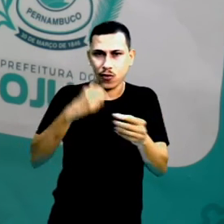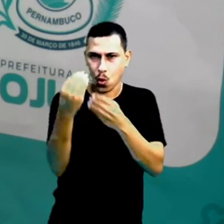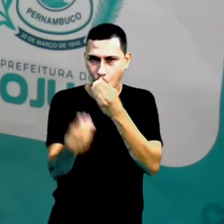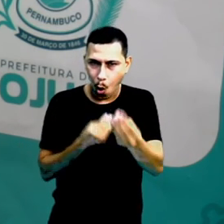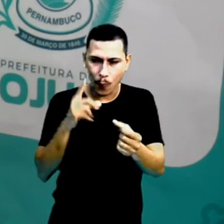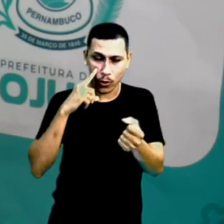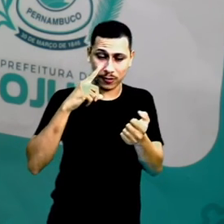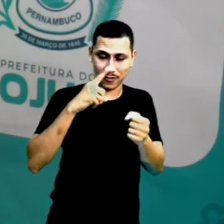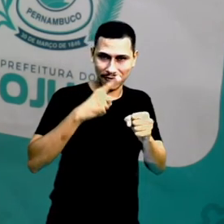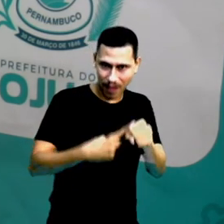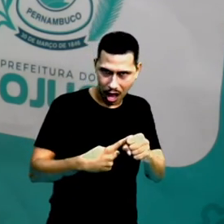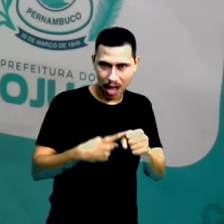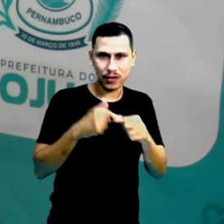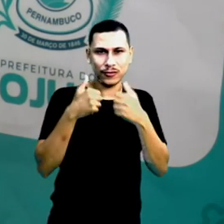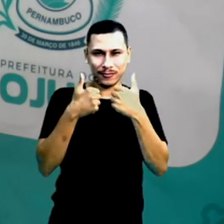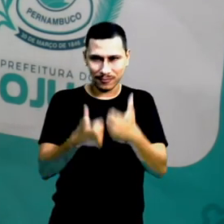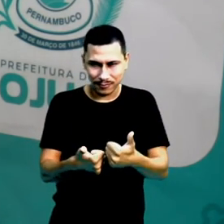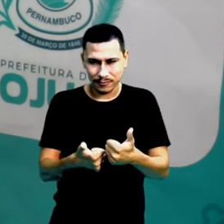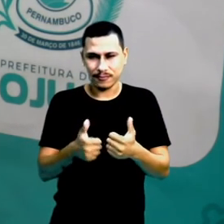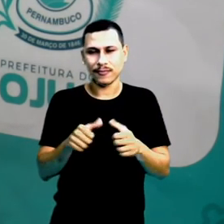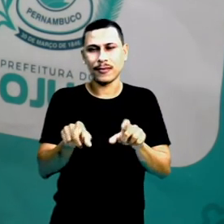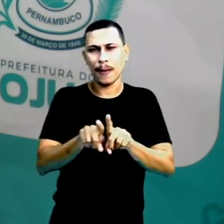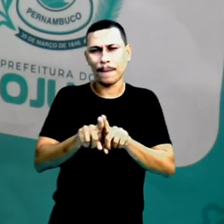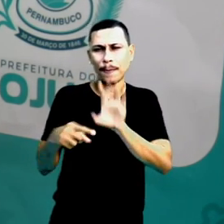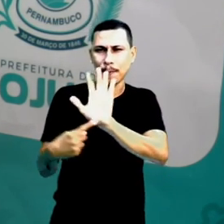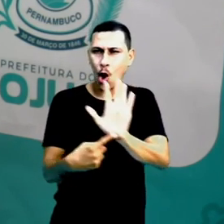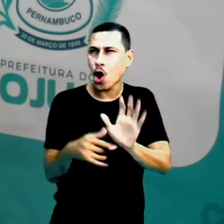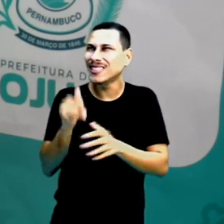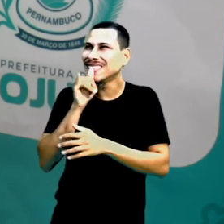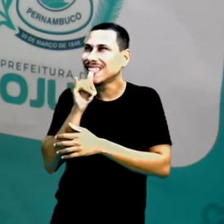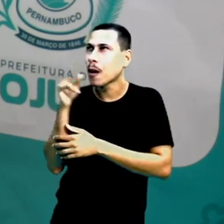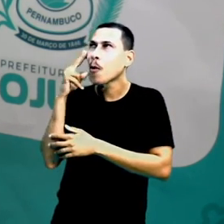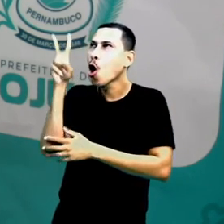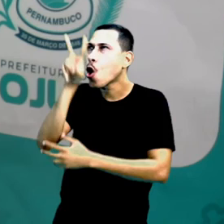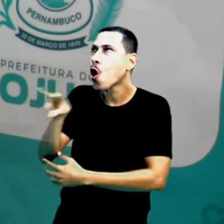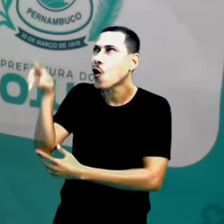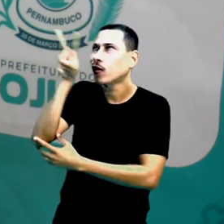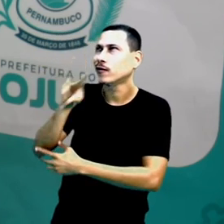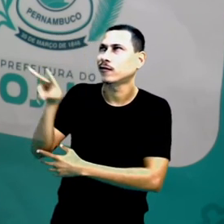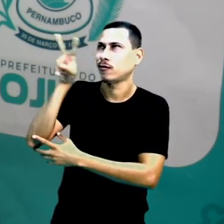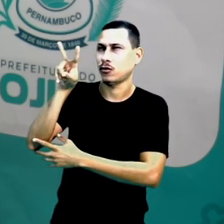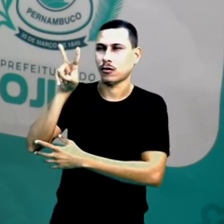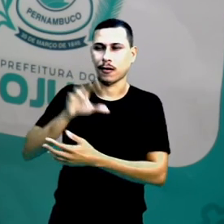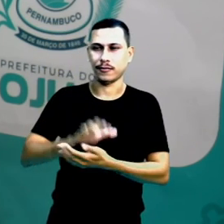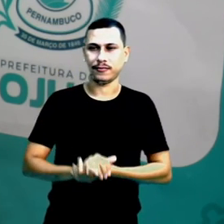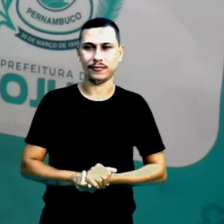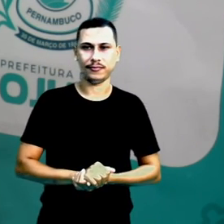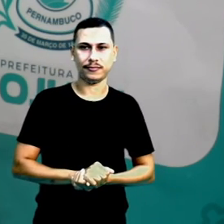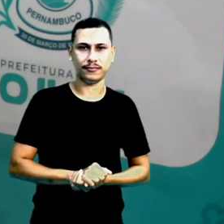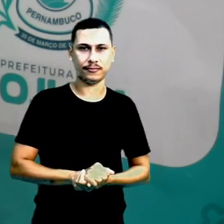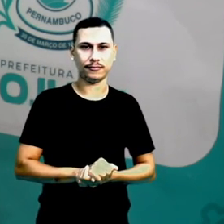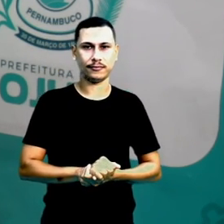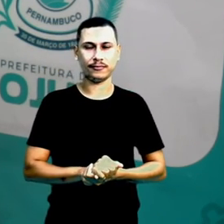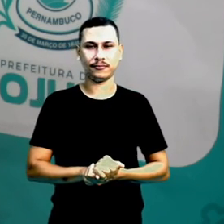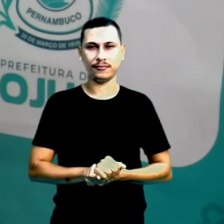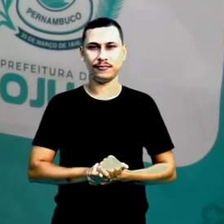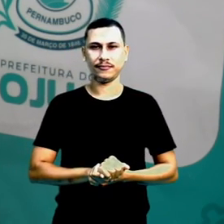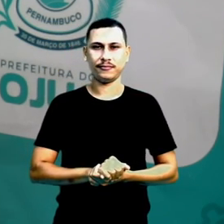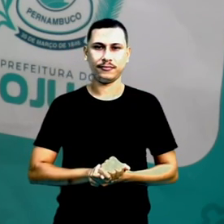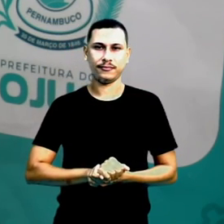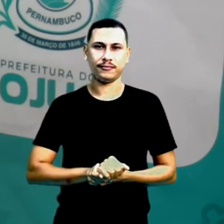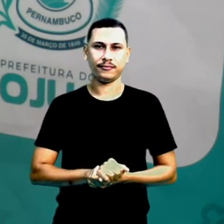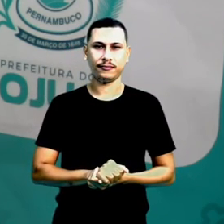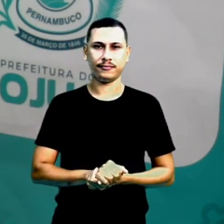identificar. Tá certo? Aqui a gente está vendo alguns exemplos de retas paralelas, retas concorrentes e também das retas